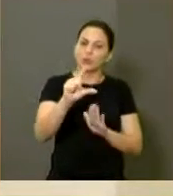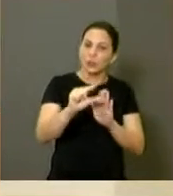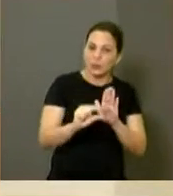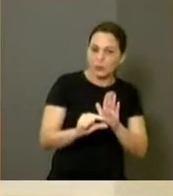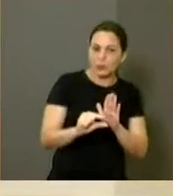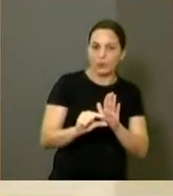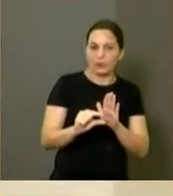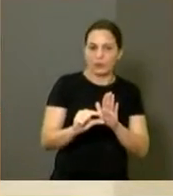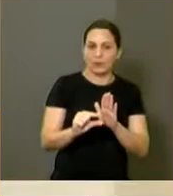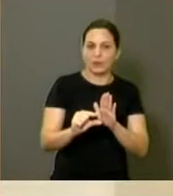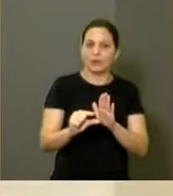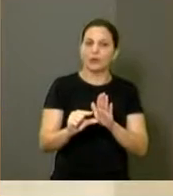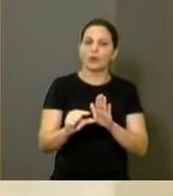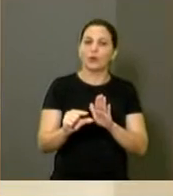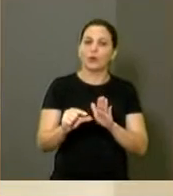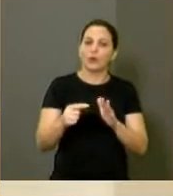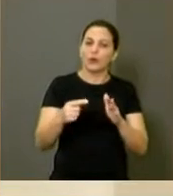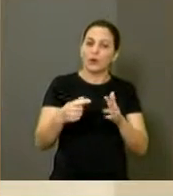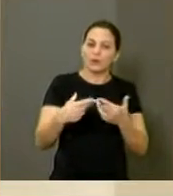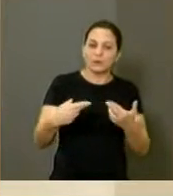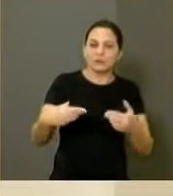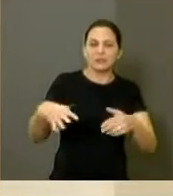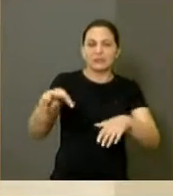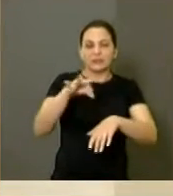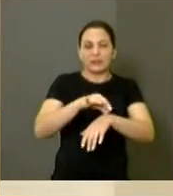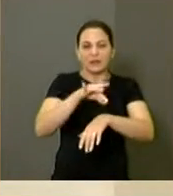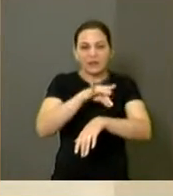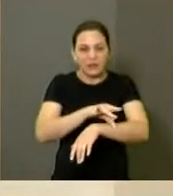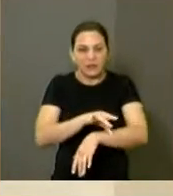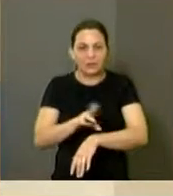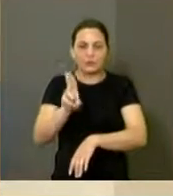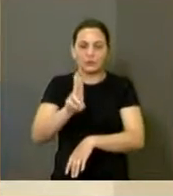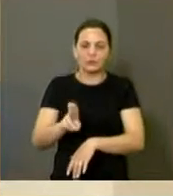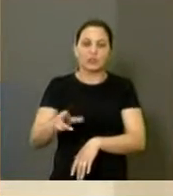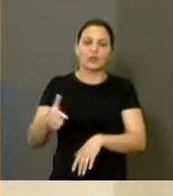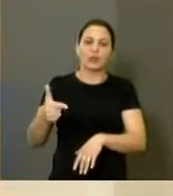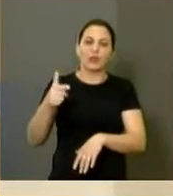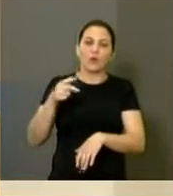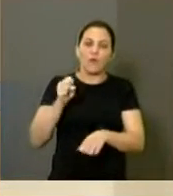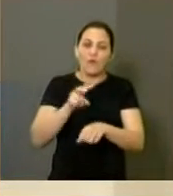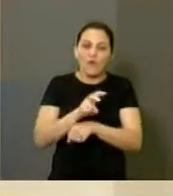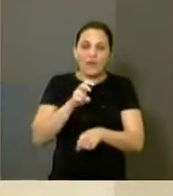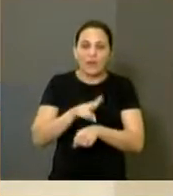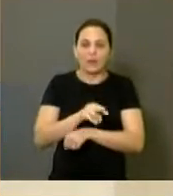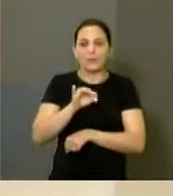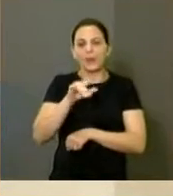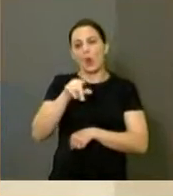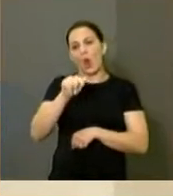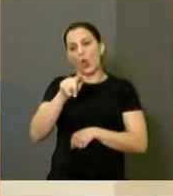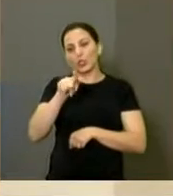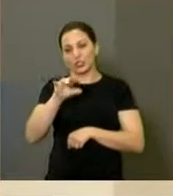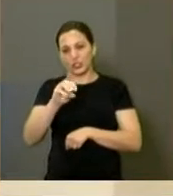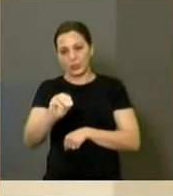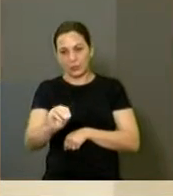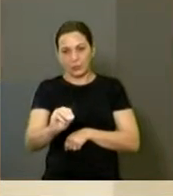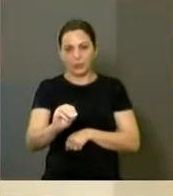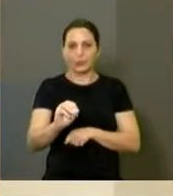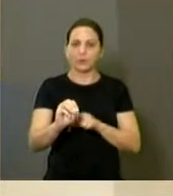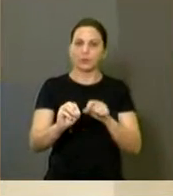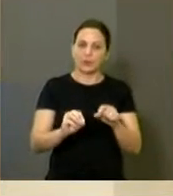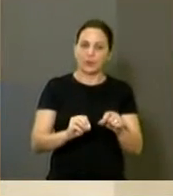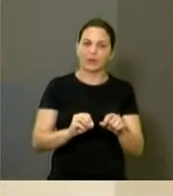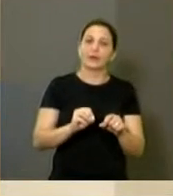os casos de dengue com o uso de inseticida biológico. Em janeiro de 2015, foram